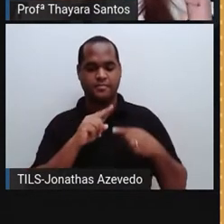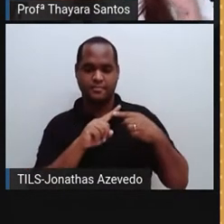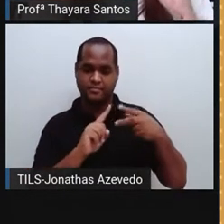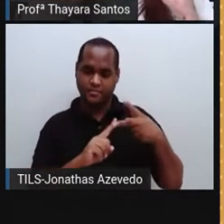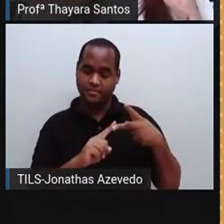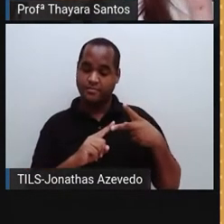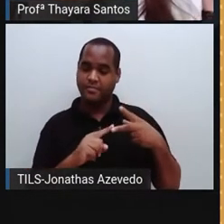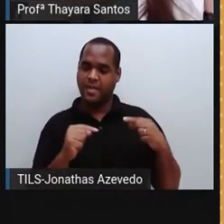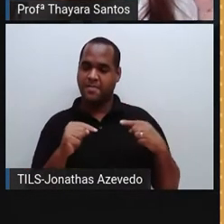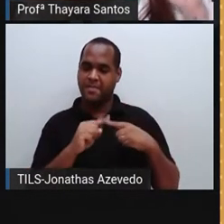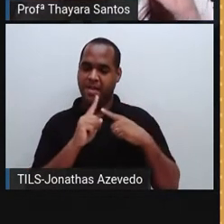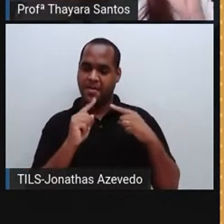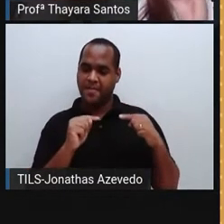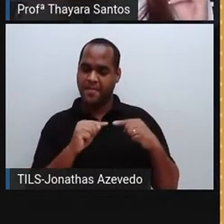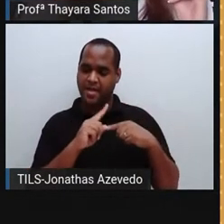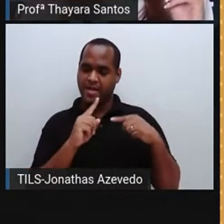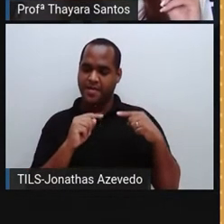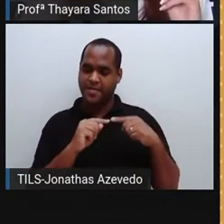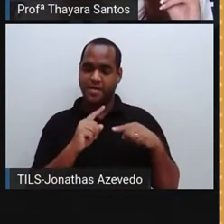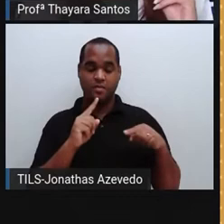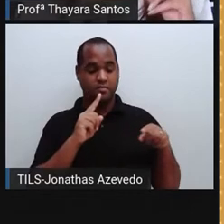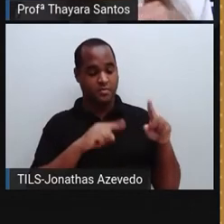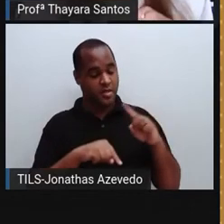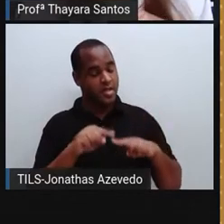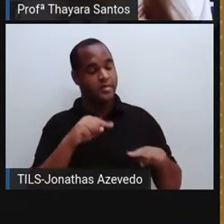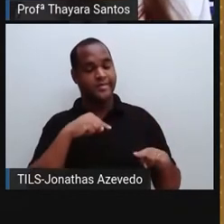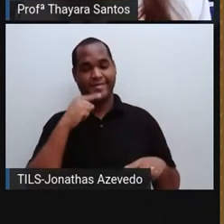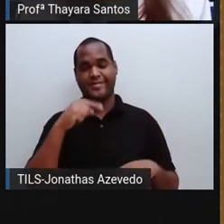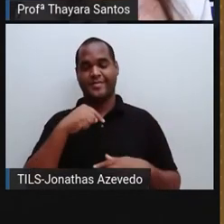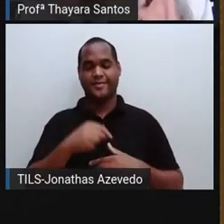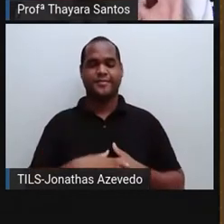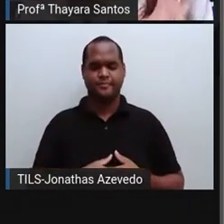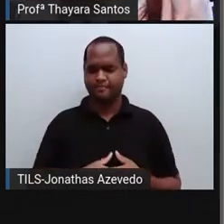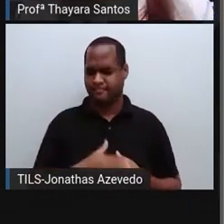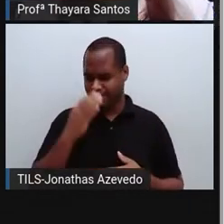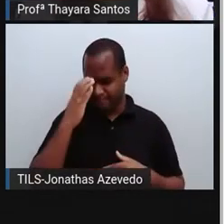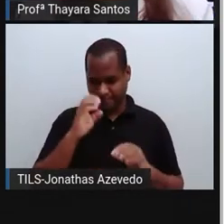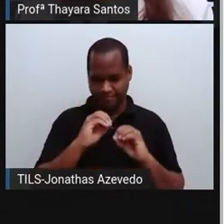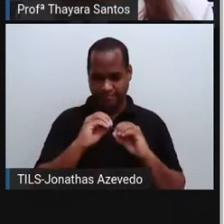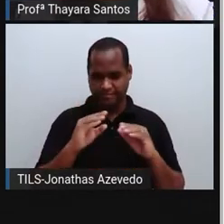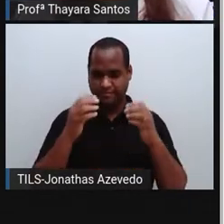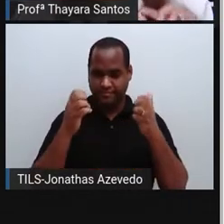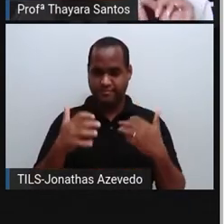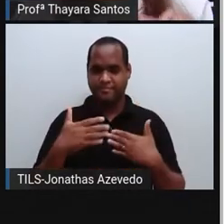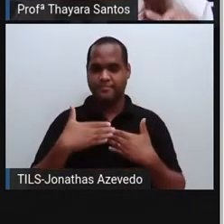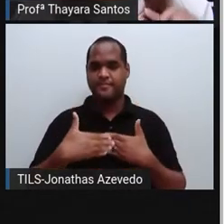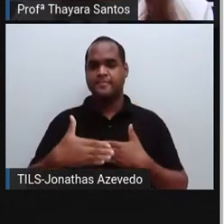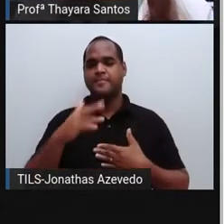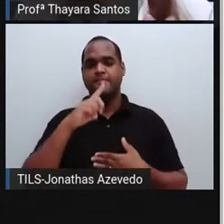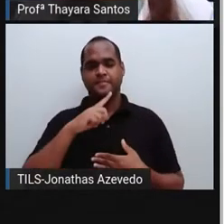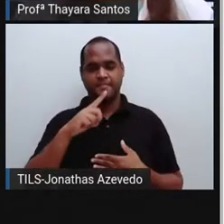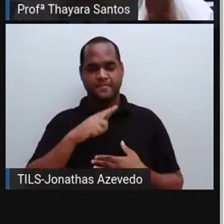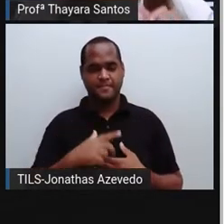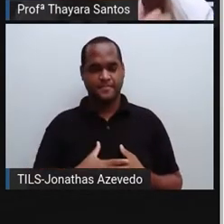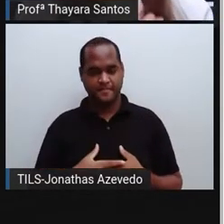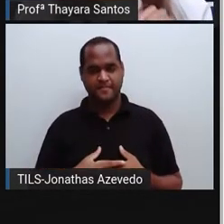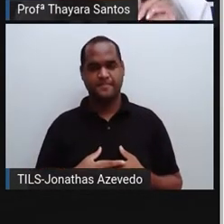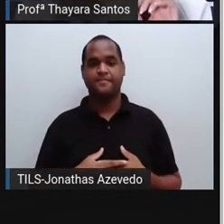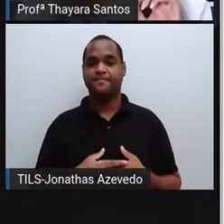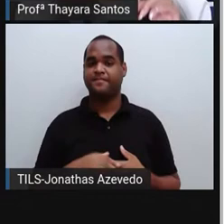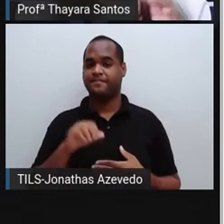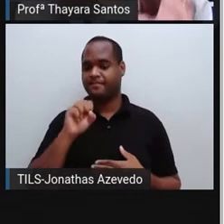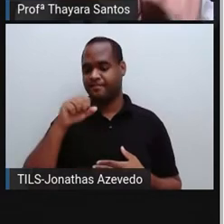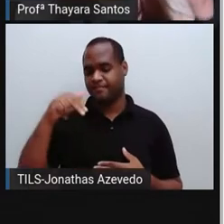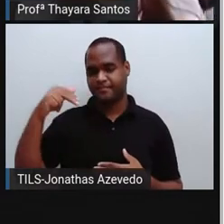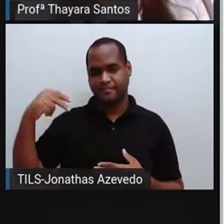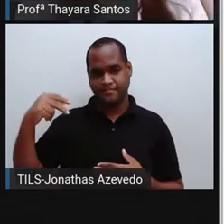nesse conflito. Um sempre está regulando o outro. Vocês vão entender aqui agora, ó. Enquanto o sistema nervoso simpático,